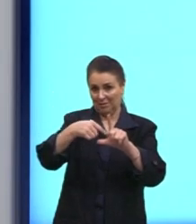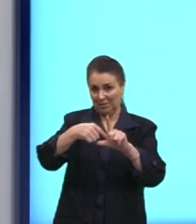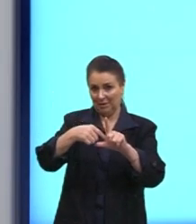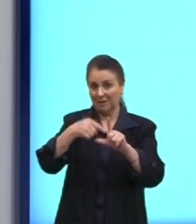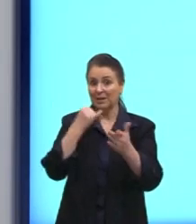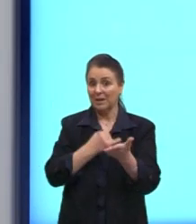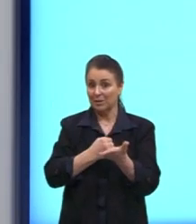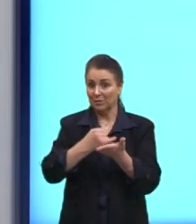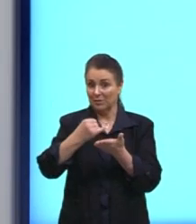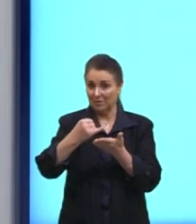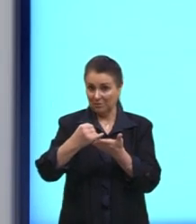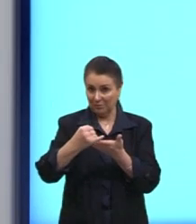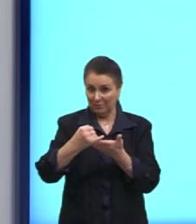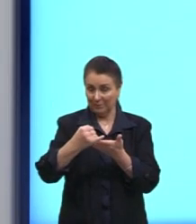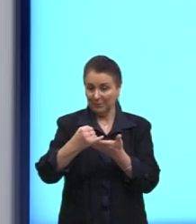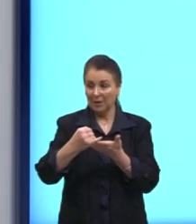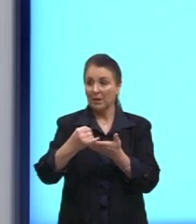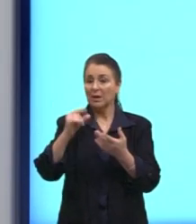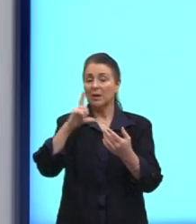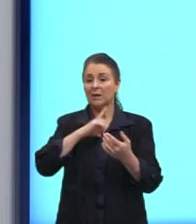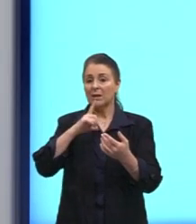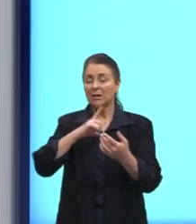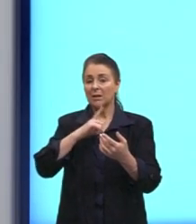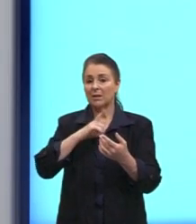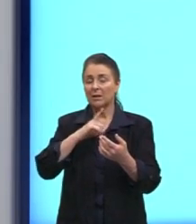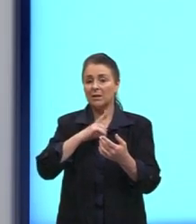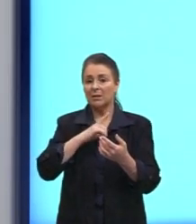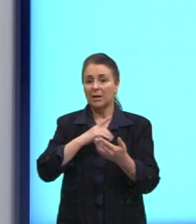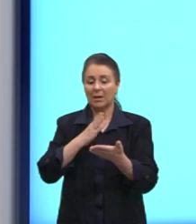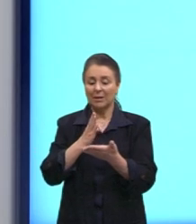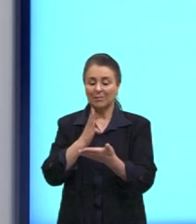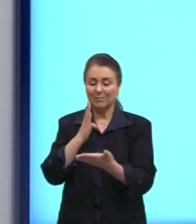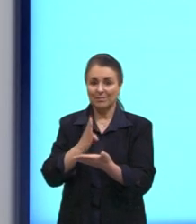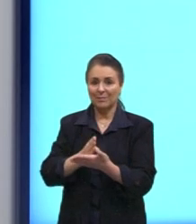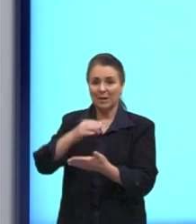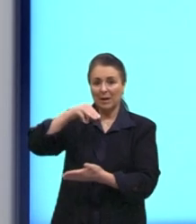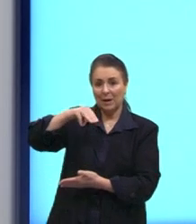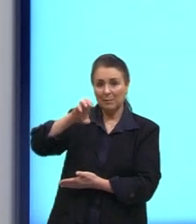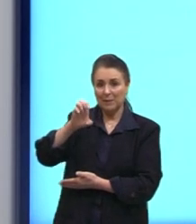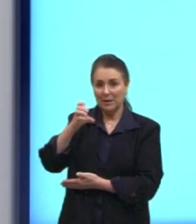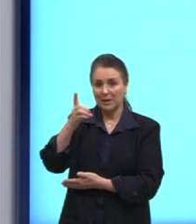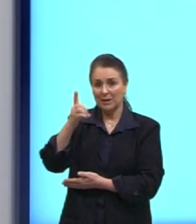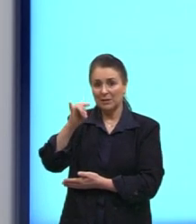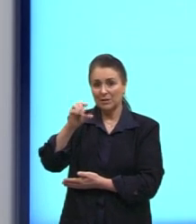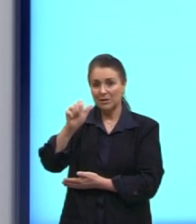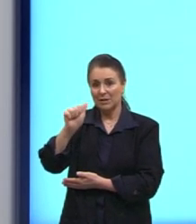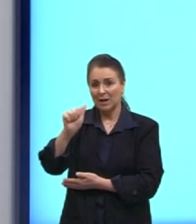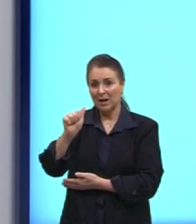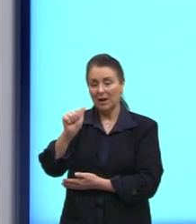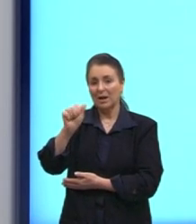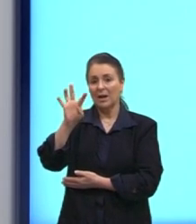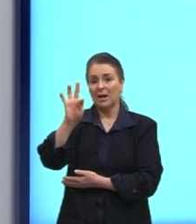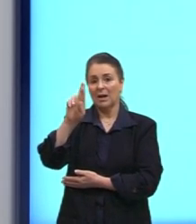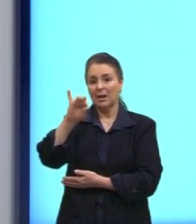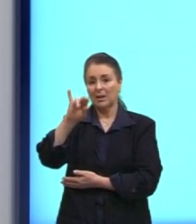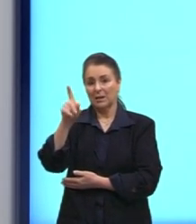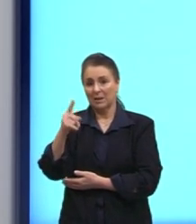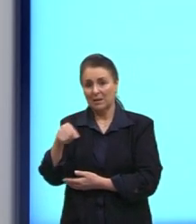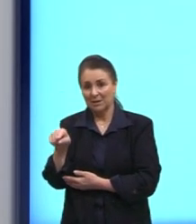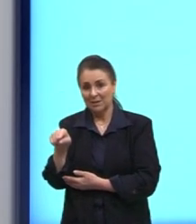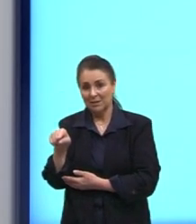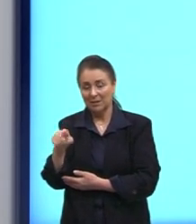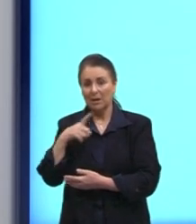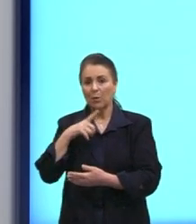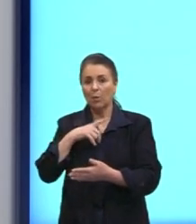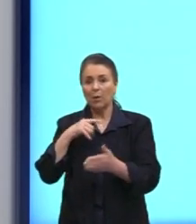nós tínhamos feito e aí eu tenho o que nós chamamos de mediatriz. Qualquer ponto que fique sobre essa retinha,